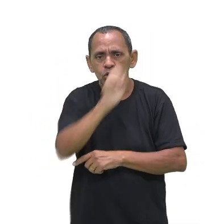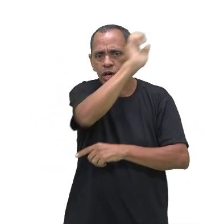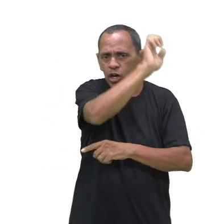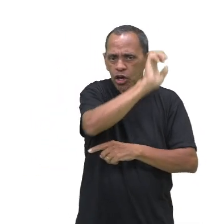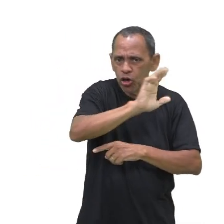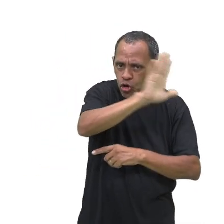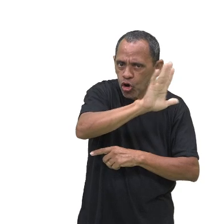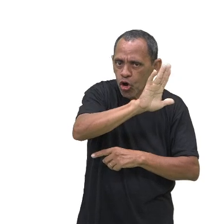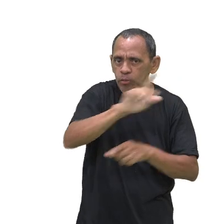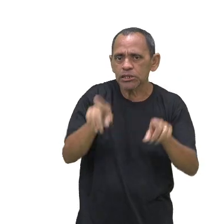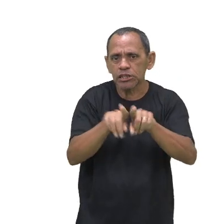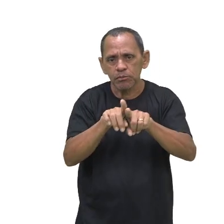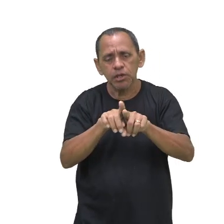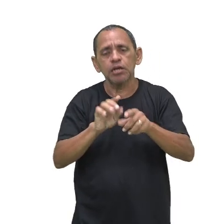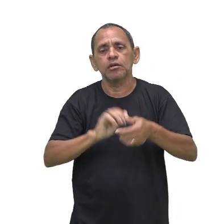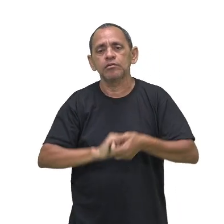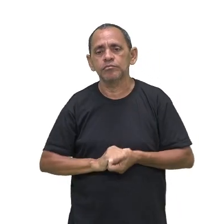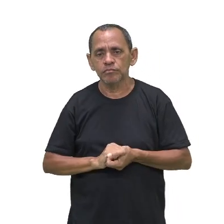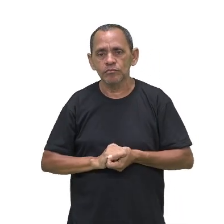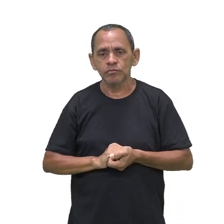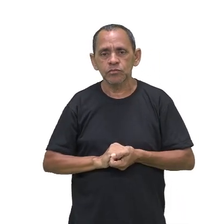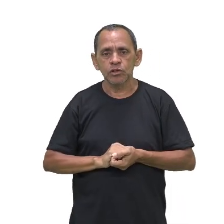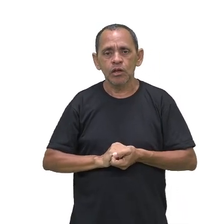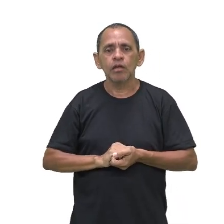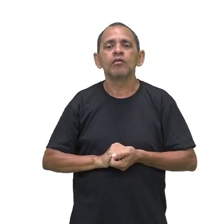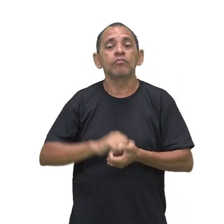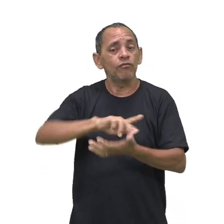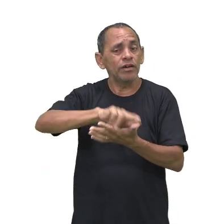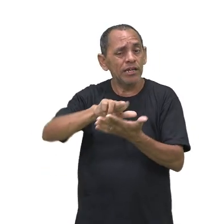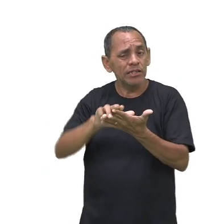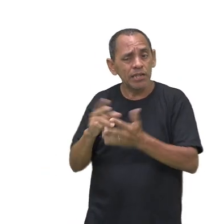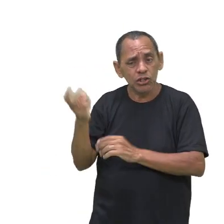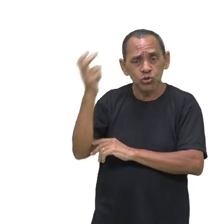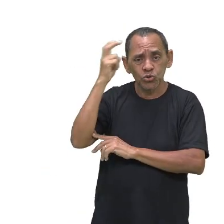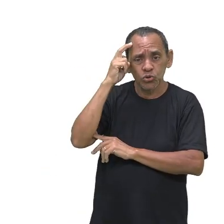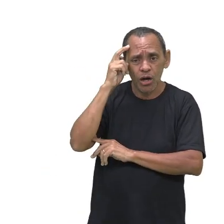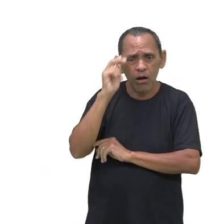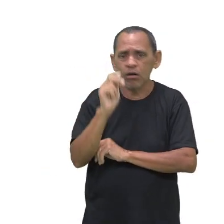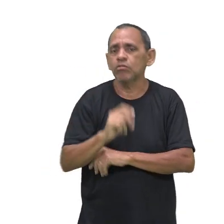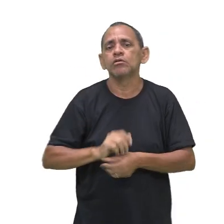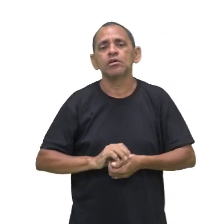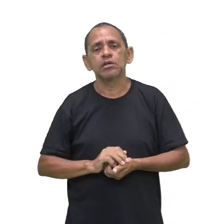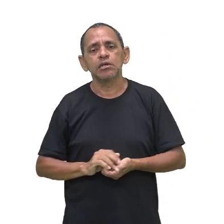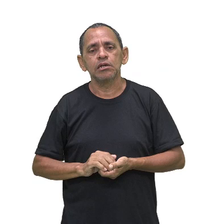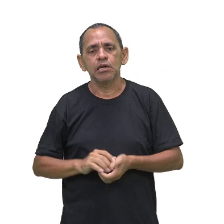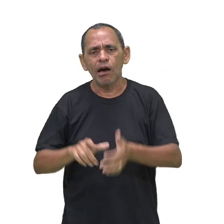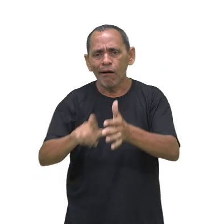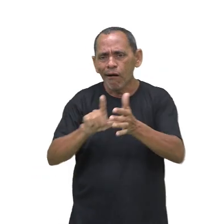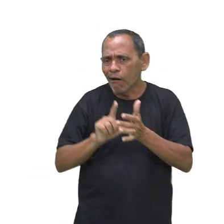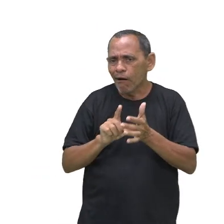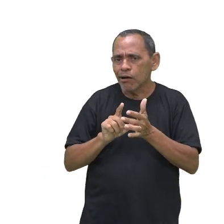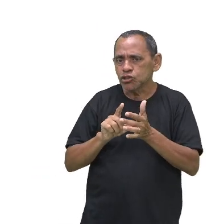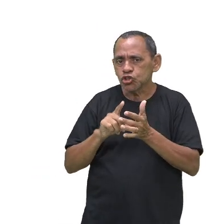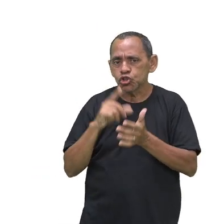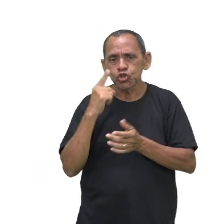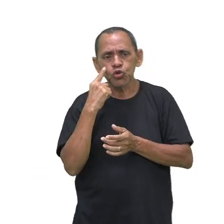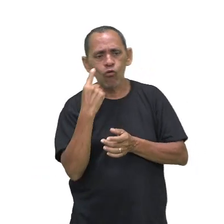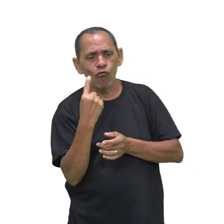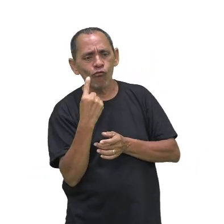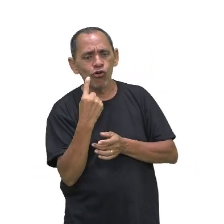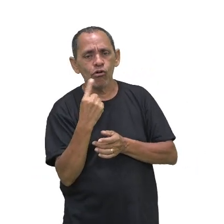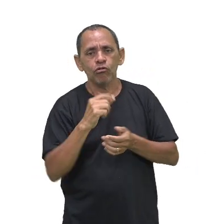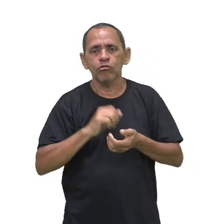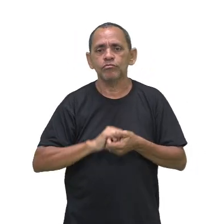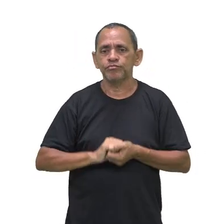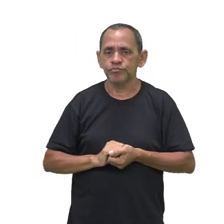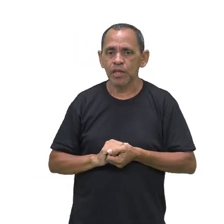experiências. Uma vazão da diversidade cultural que pouco se via em alguns lugares. E